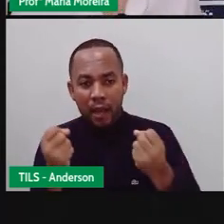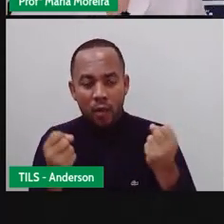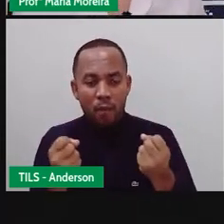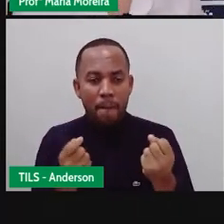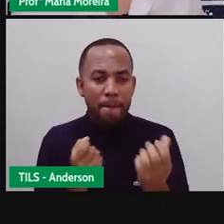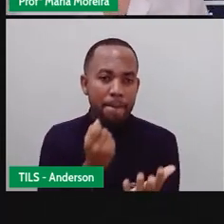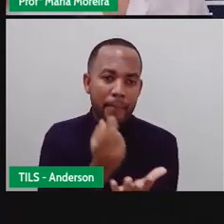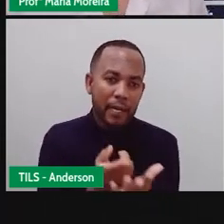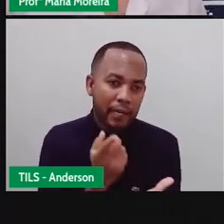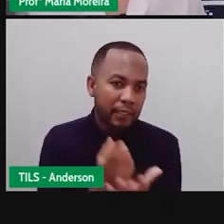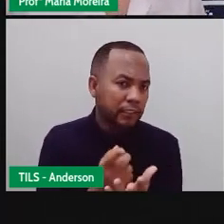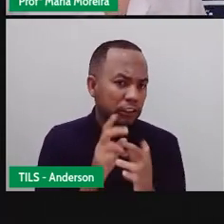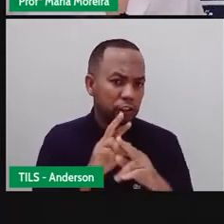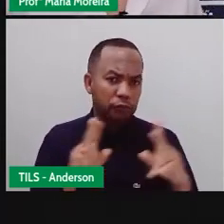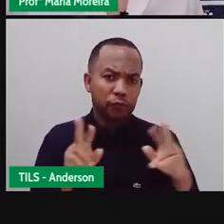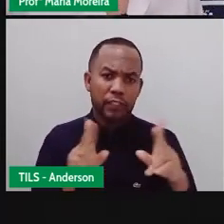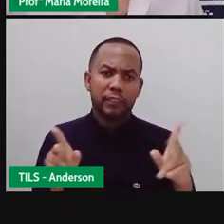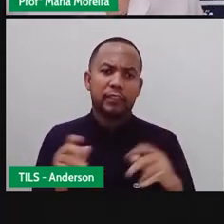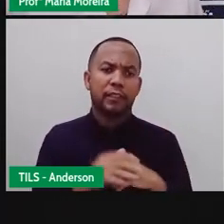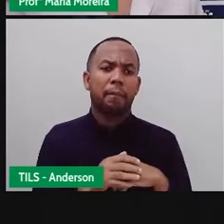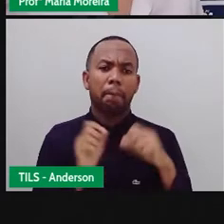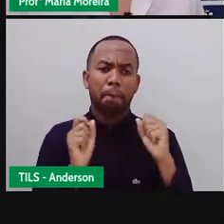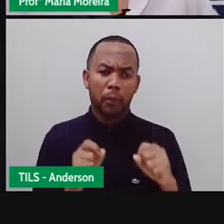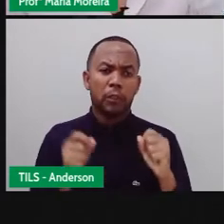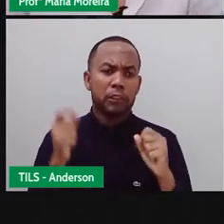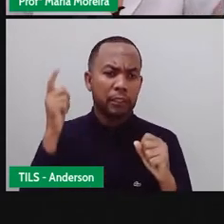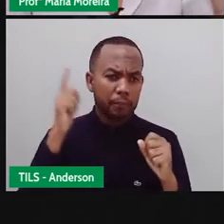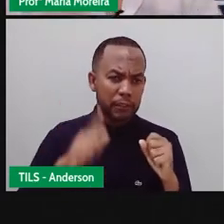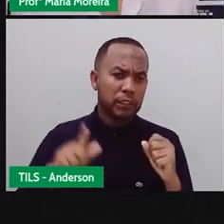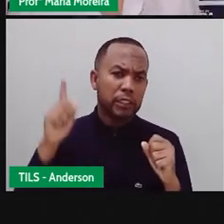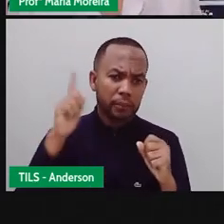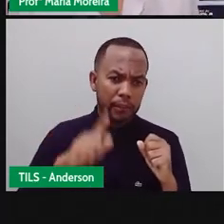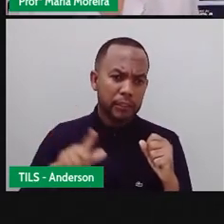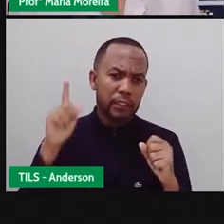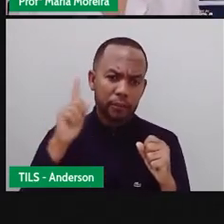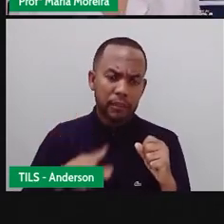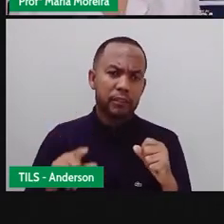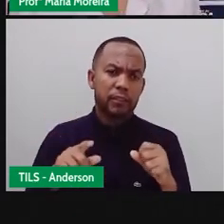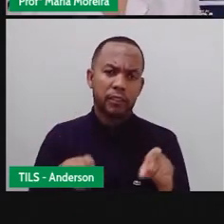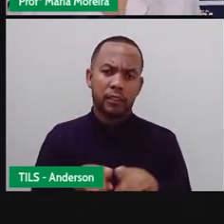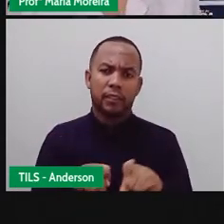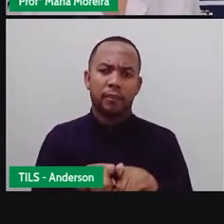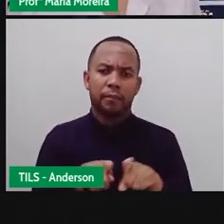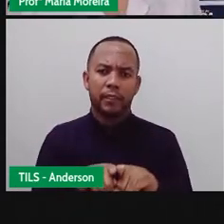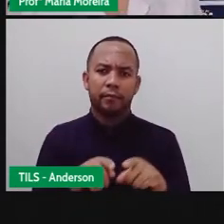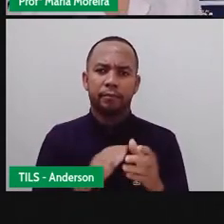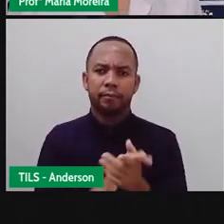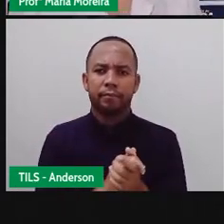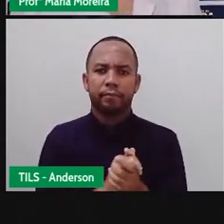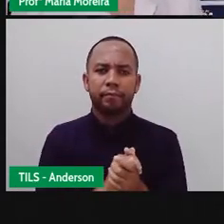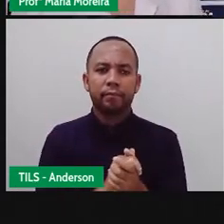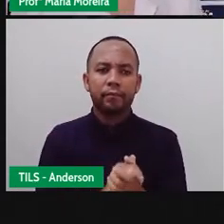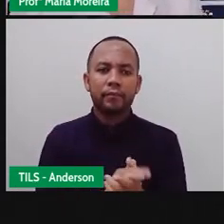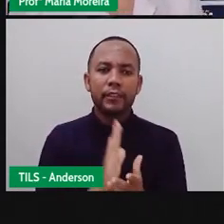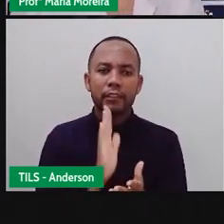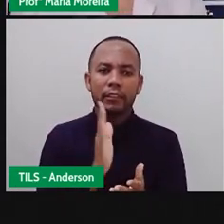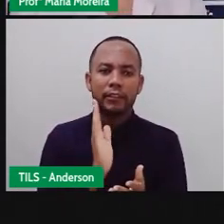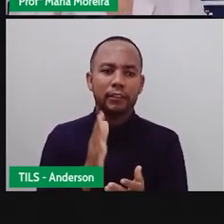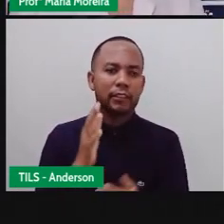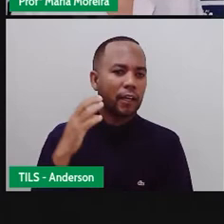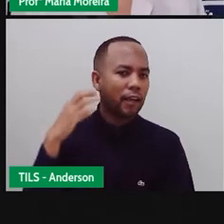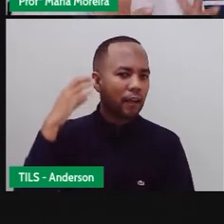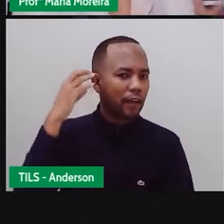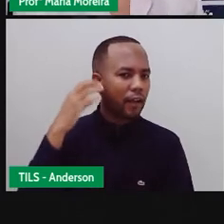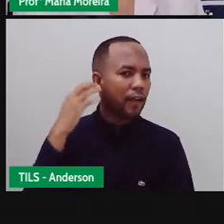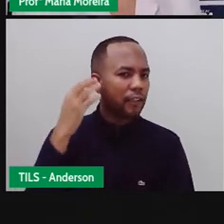várias vezes. Ele vai se repetir, se repetir, se repetir. Porque eu contratei o dia dele para mim. Já no rádio, não. Vão